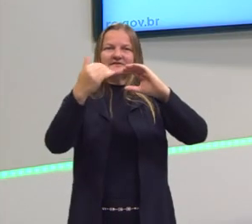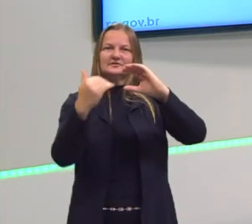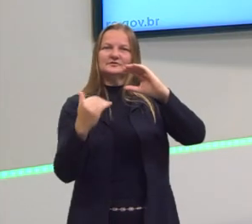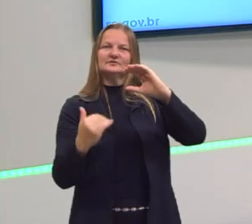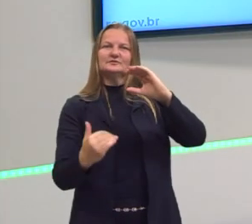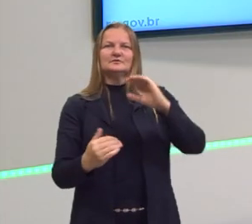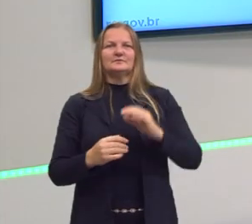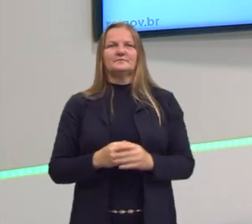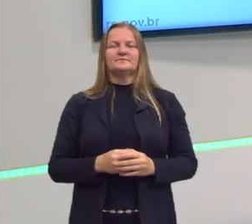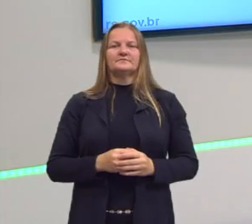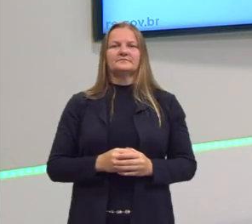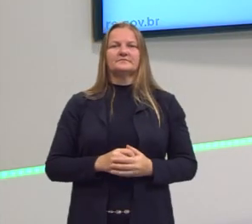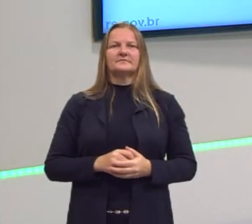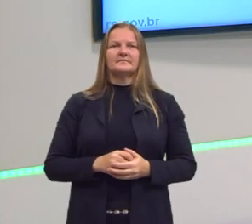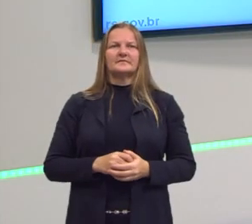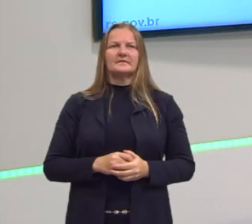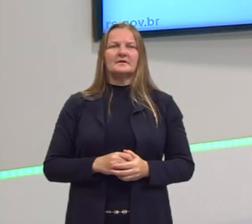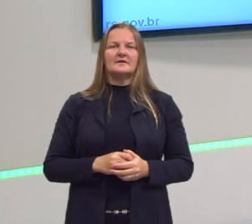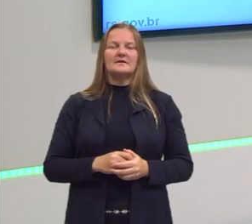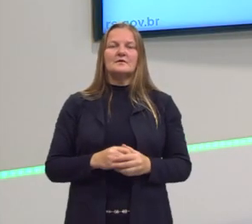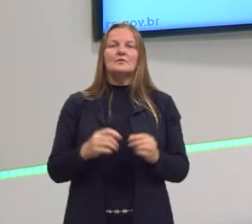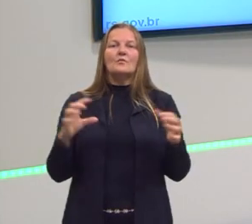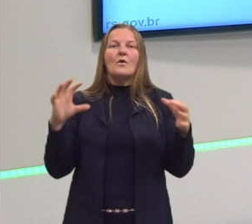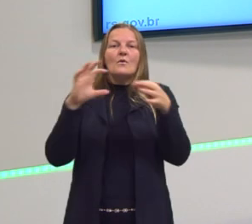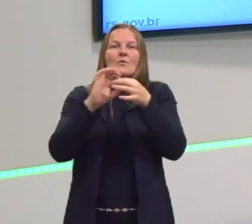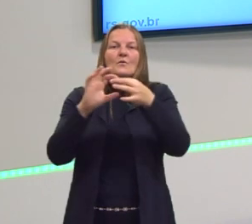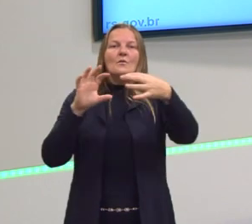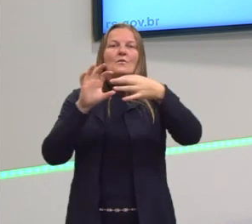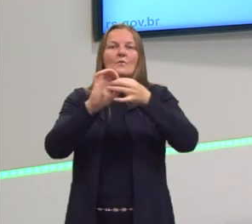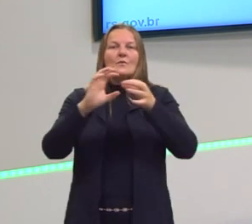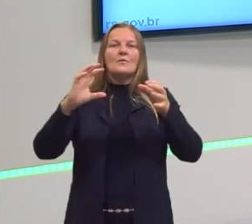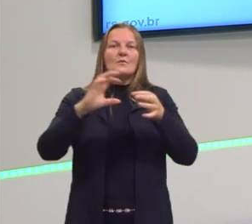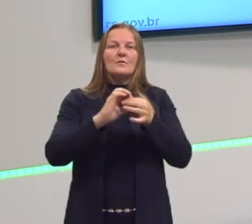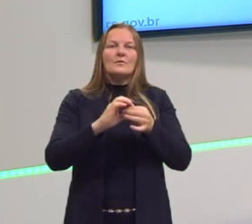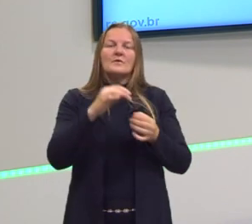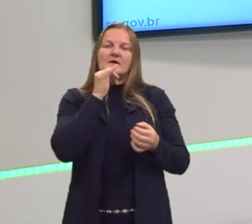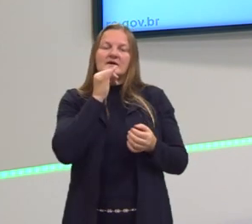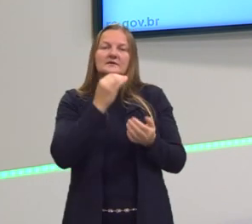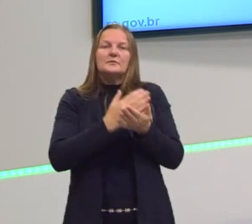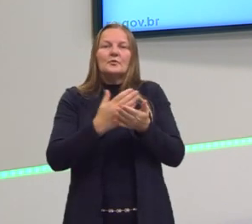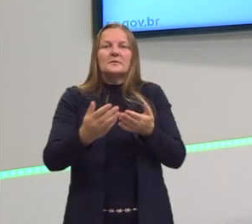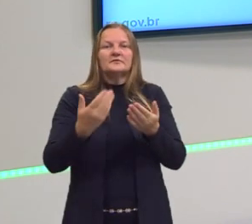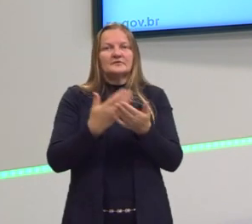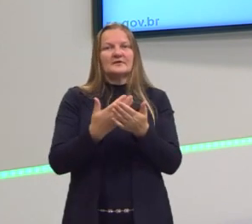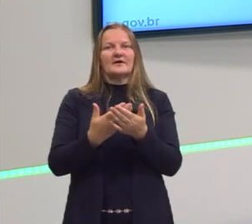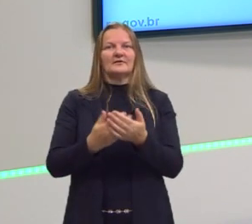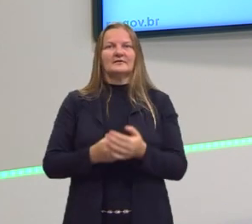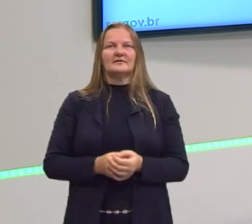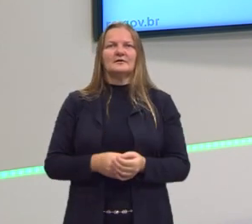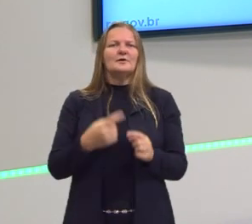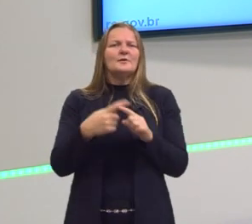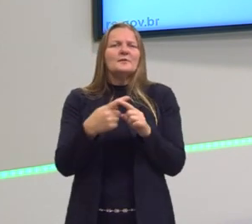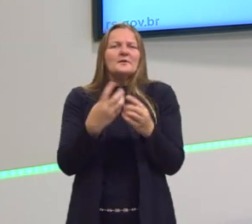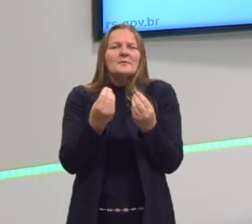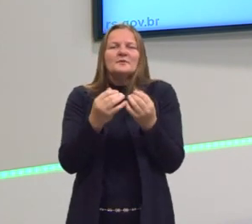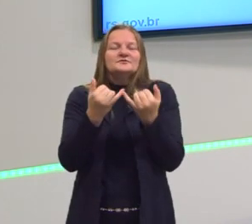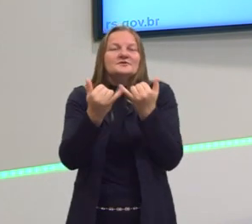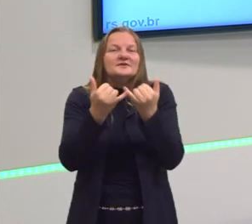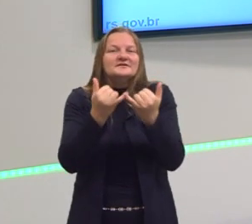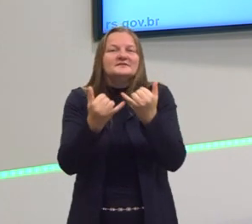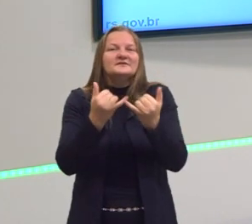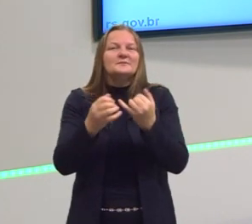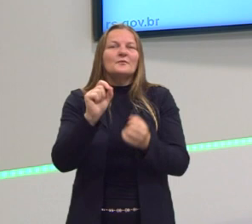E aí, sim, consigo linkar com os exemplos que eu trouxe no início. O que tinha a aquele monte de exemplo?